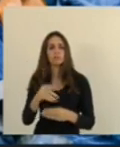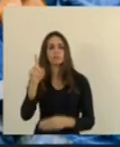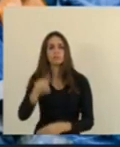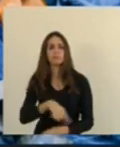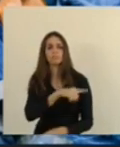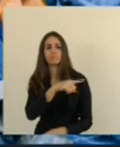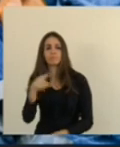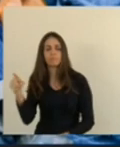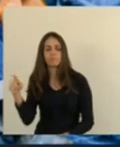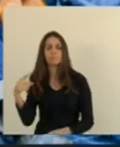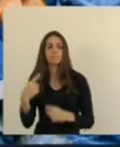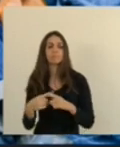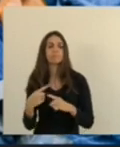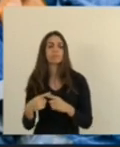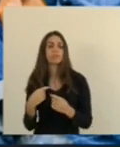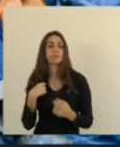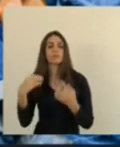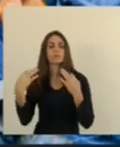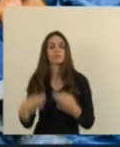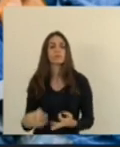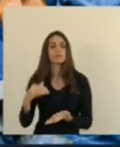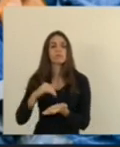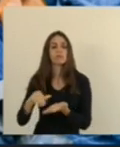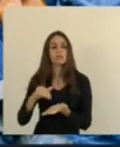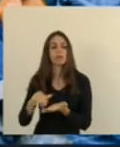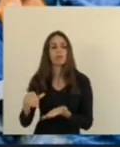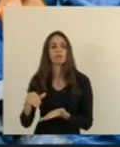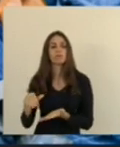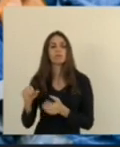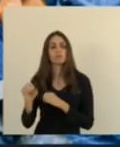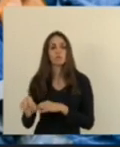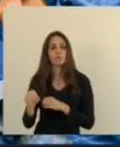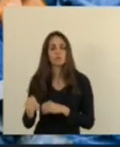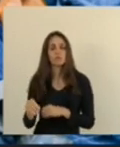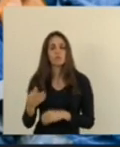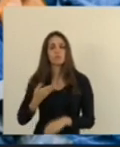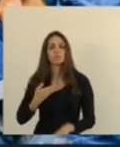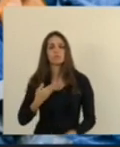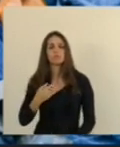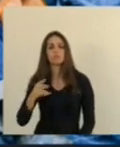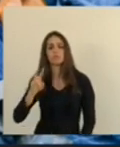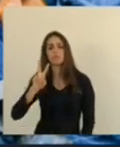que o secretário de Educação, nosso amigo,